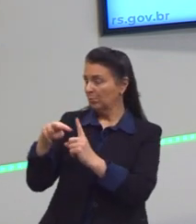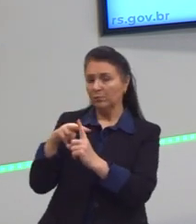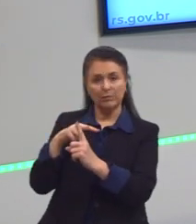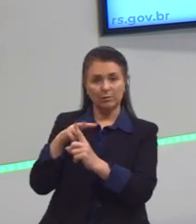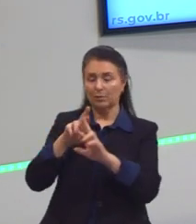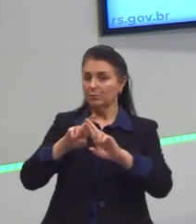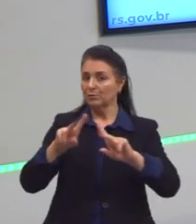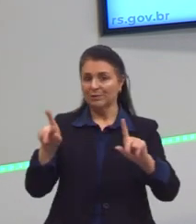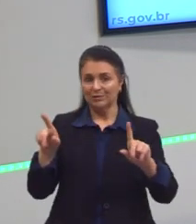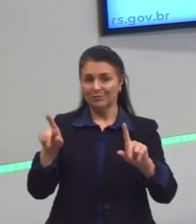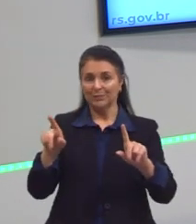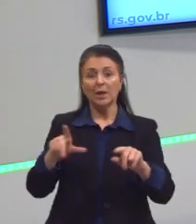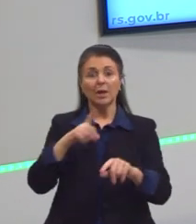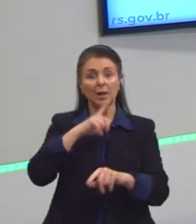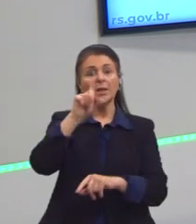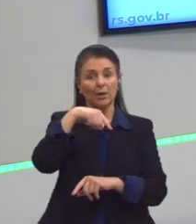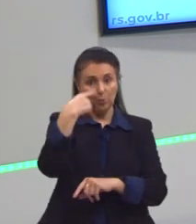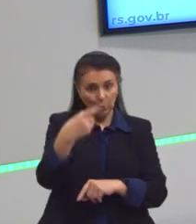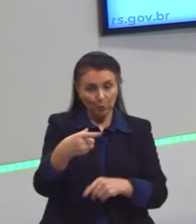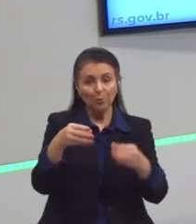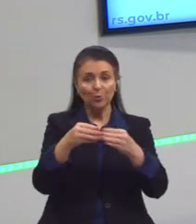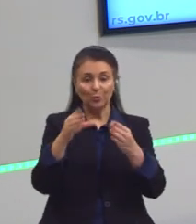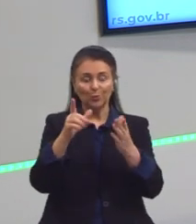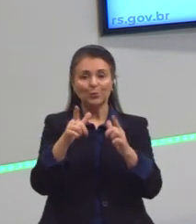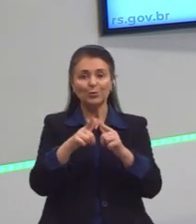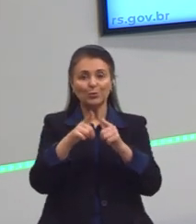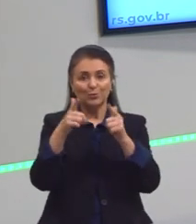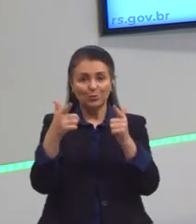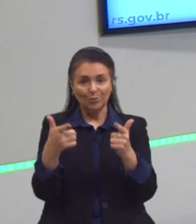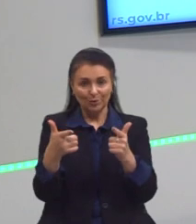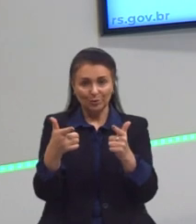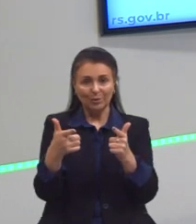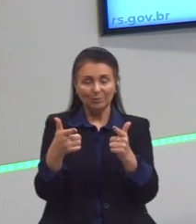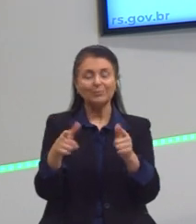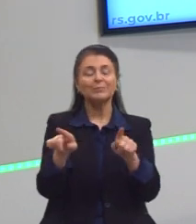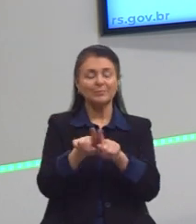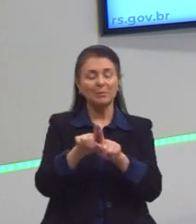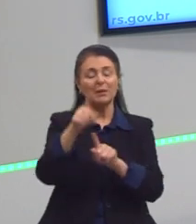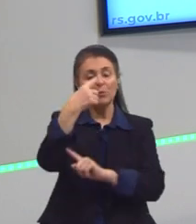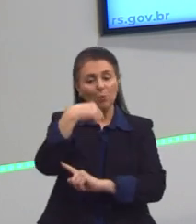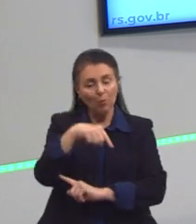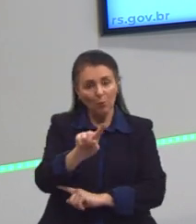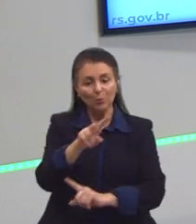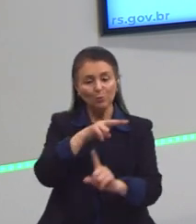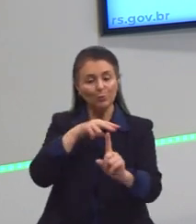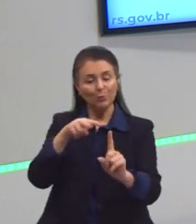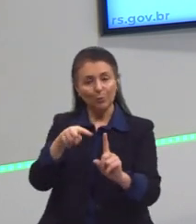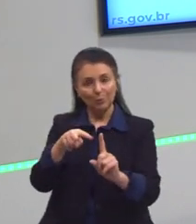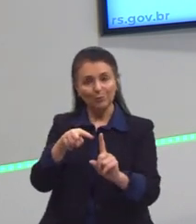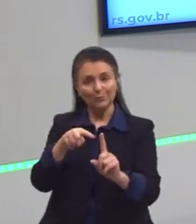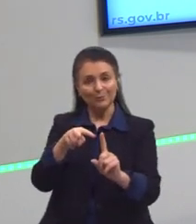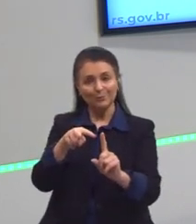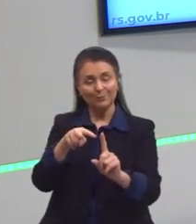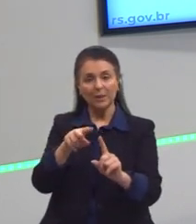ponto de vista, que é novamente uma nova tese, e assim esse processo continua. Então, para o Marx,